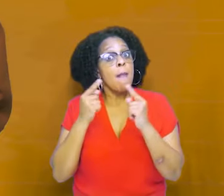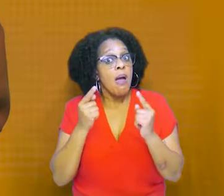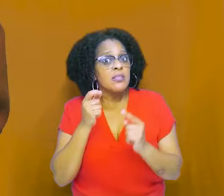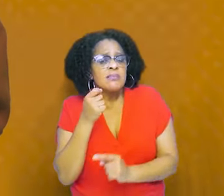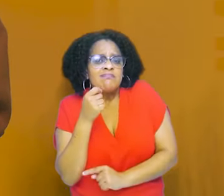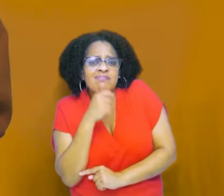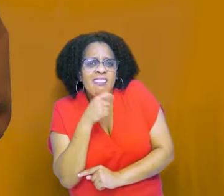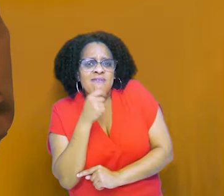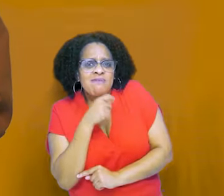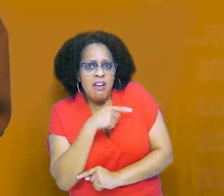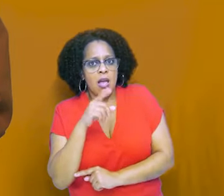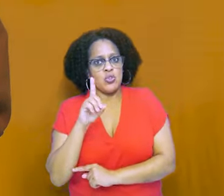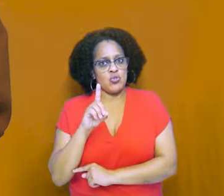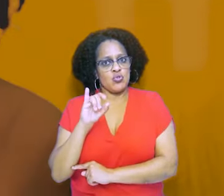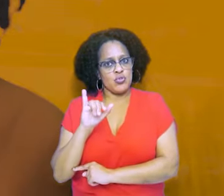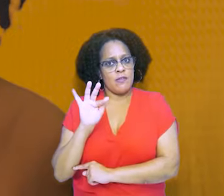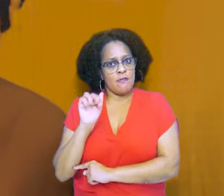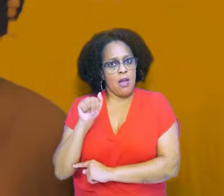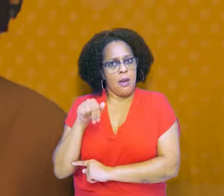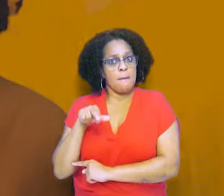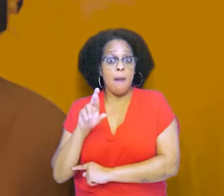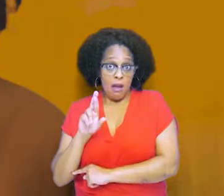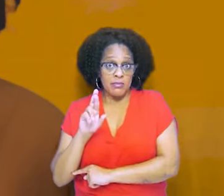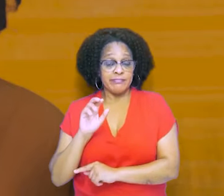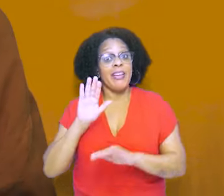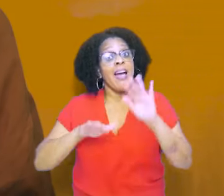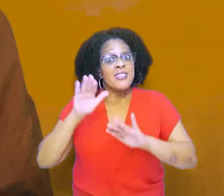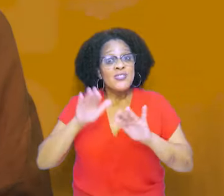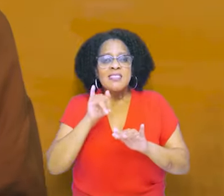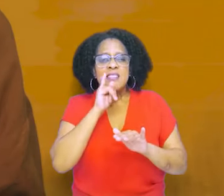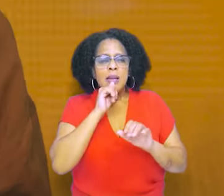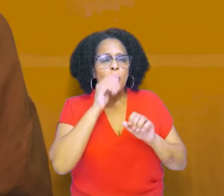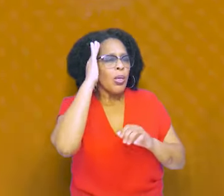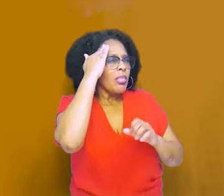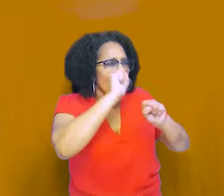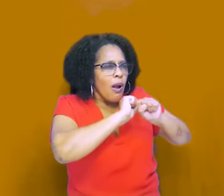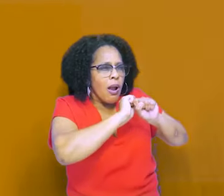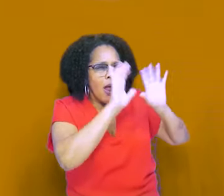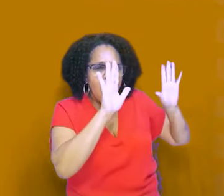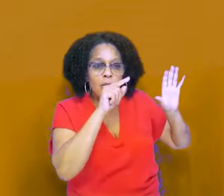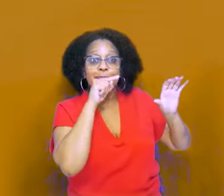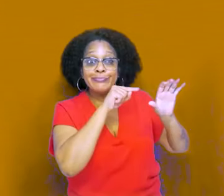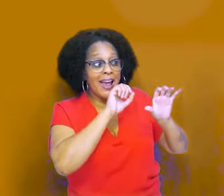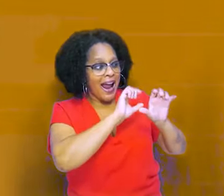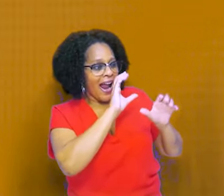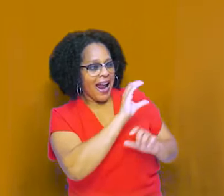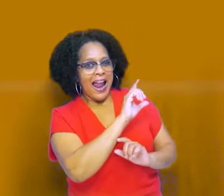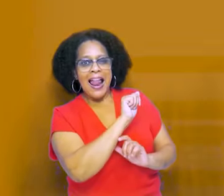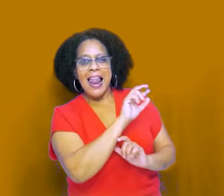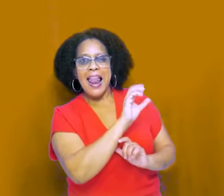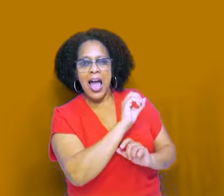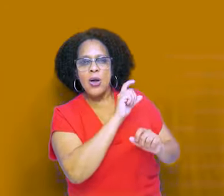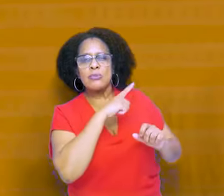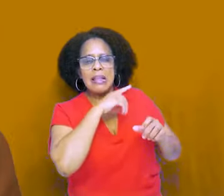Nós podemos utilizar a palavra difamar. Expressões como claramente e esclarecer